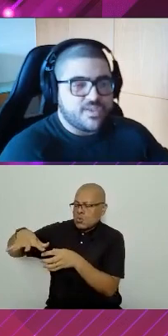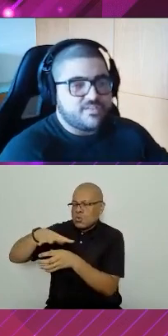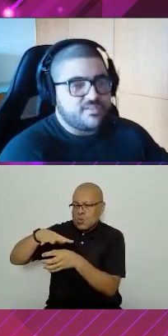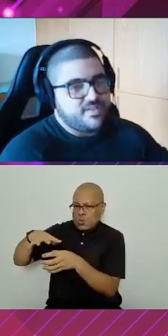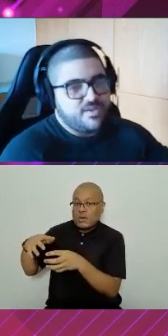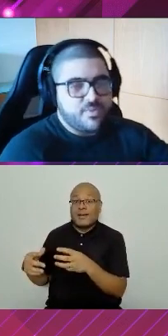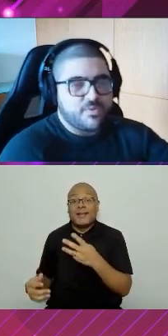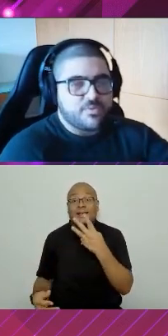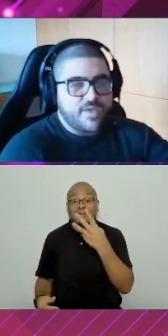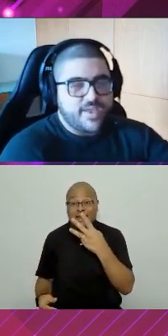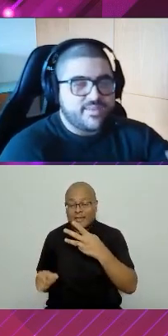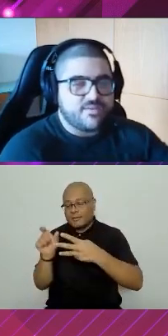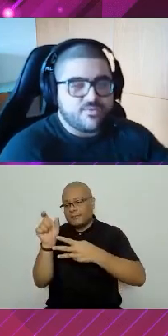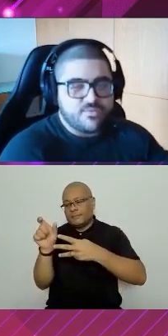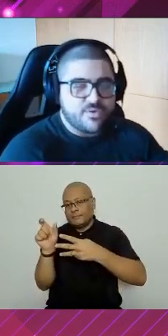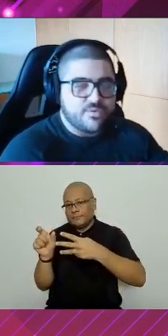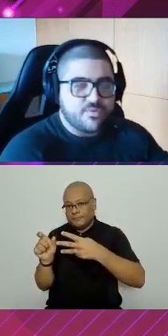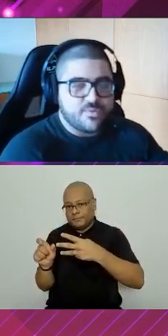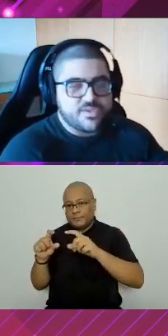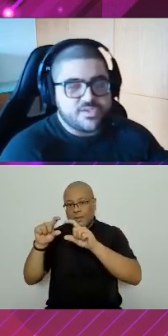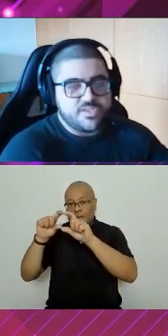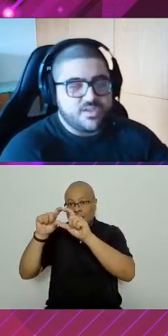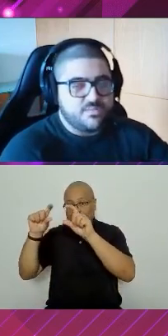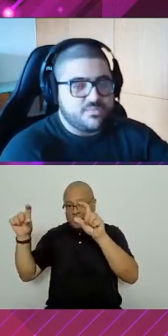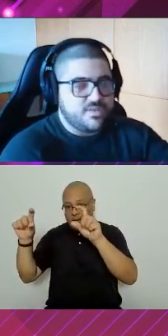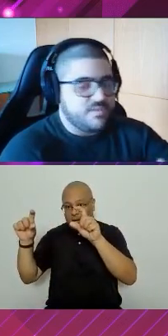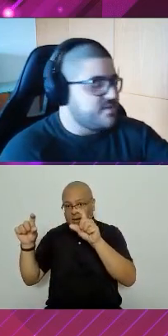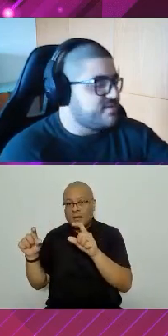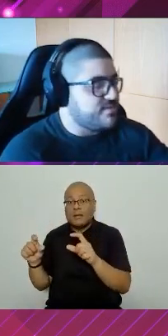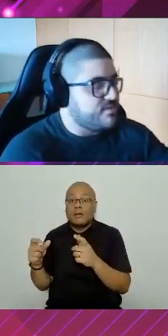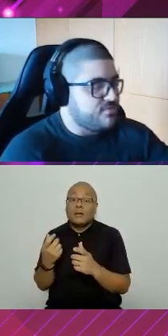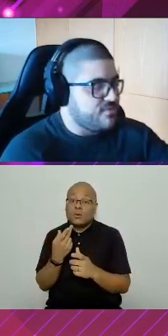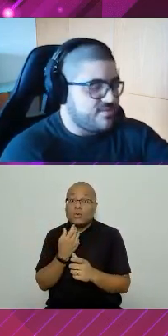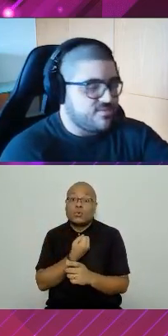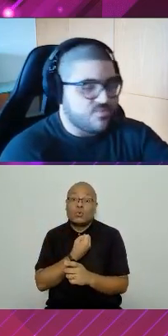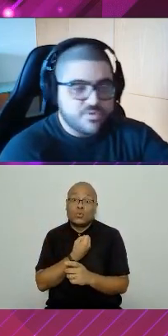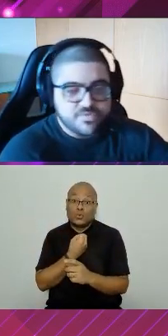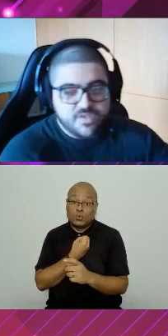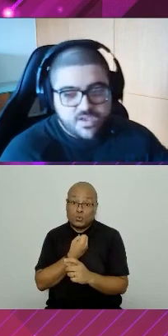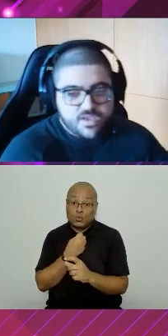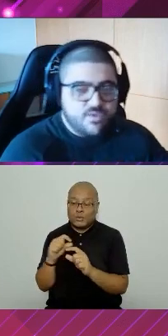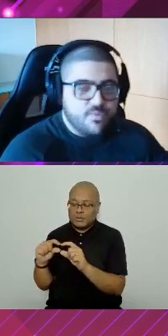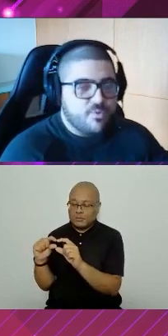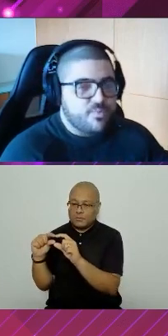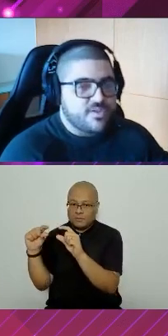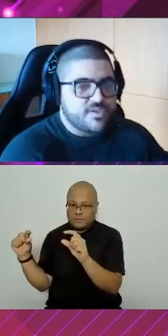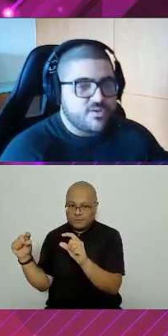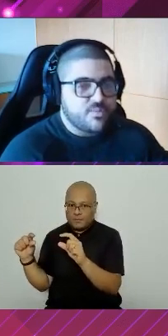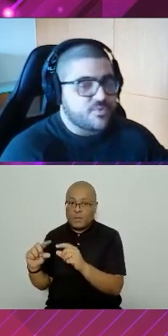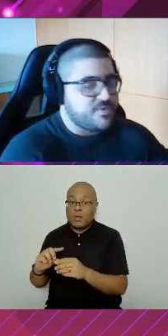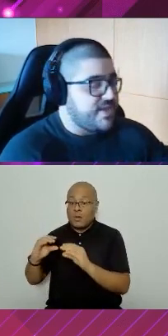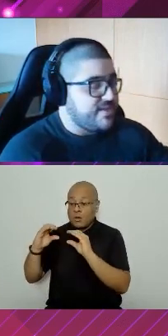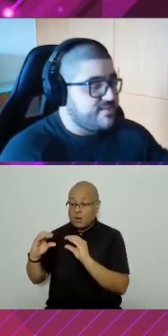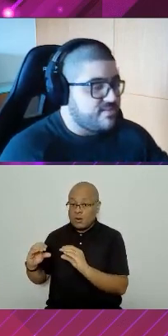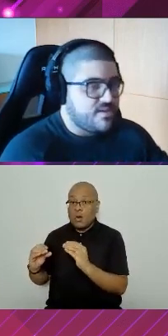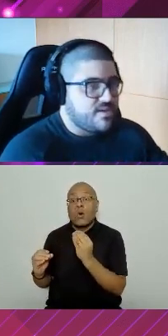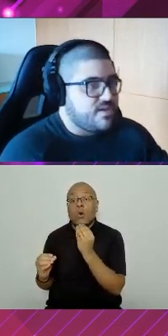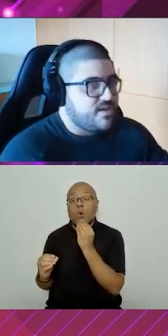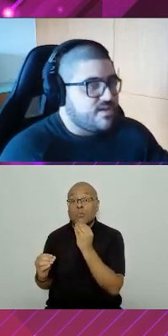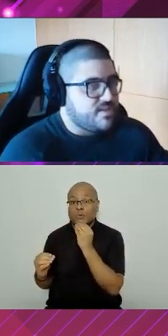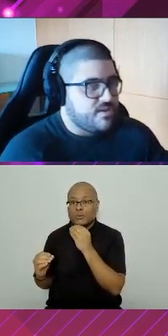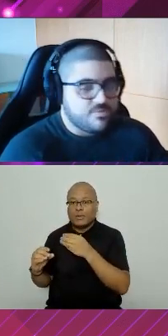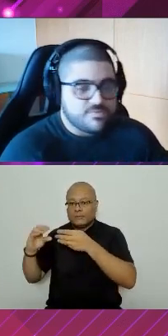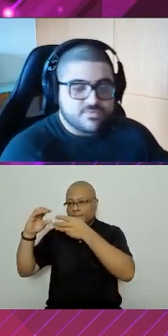três componentes, que seria o meu header, o meu componente de numbers, que seriam esses números, e o meu componente de oportunidades.